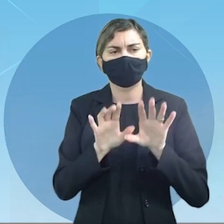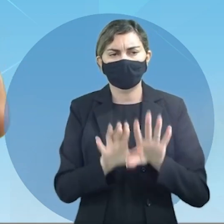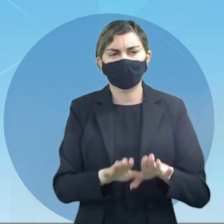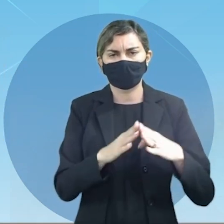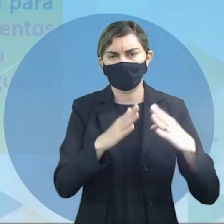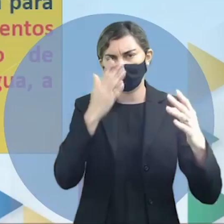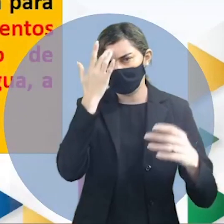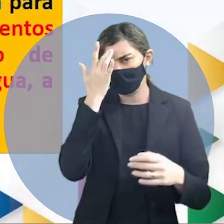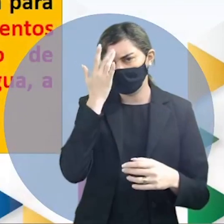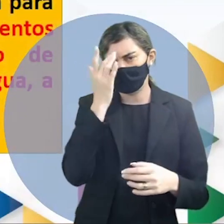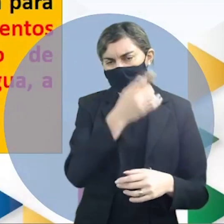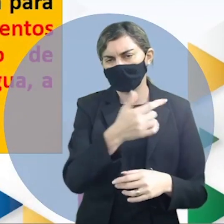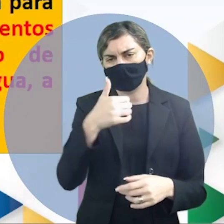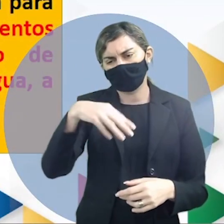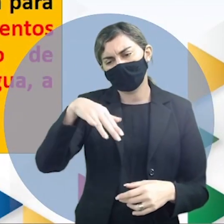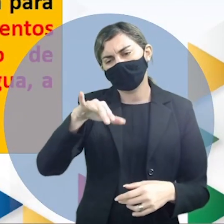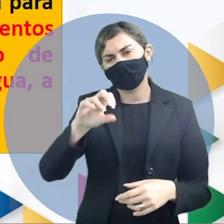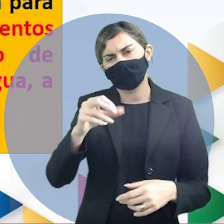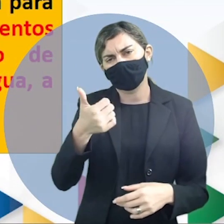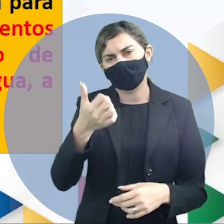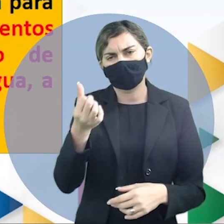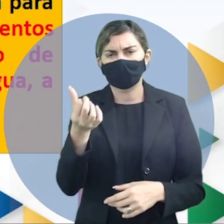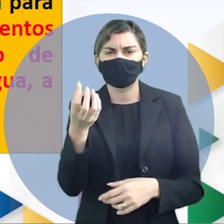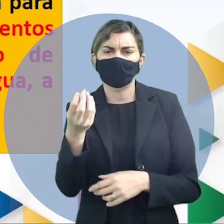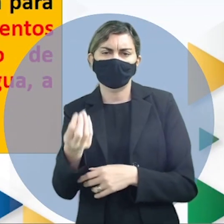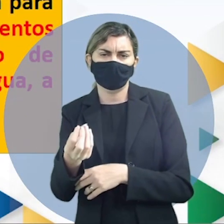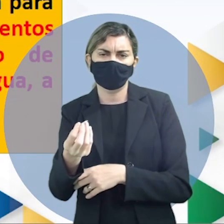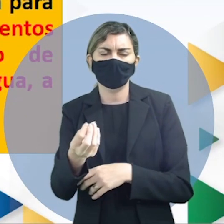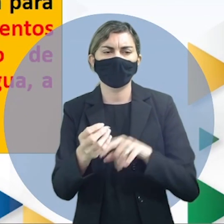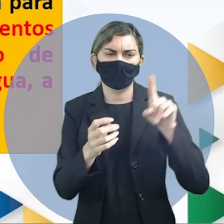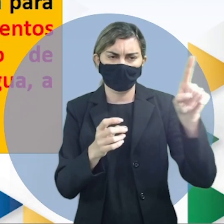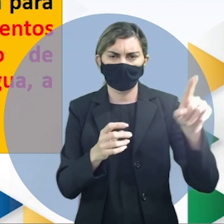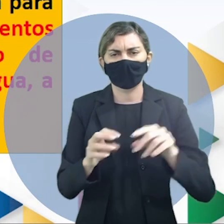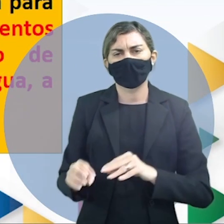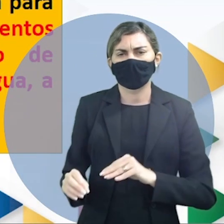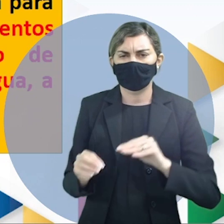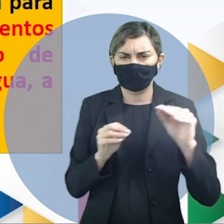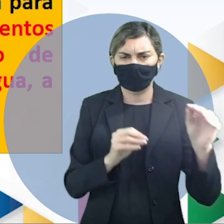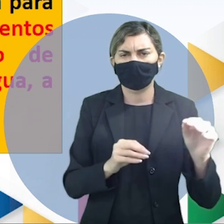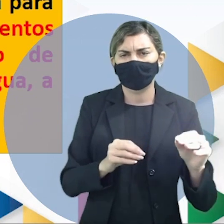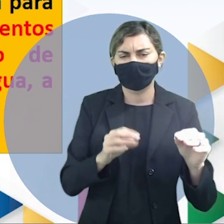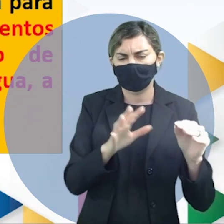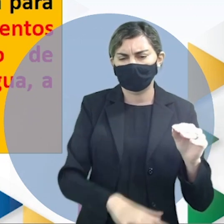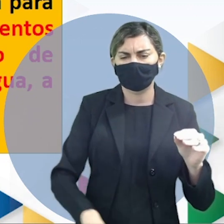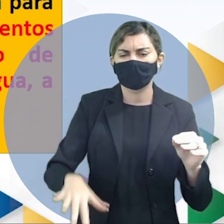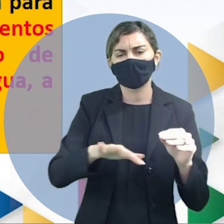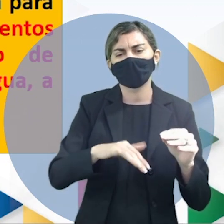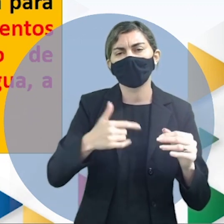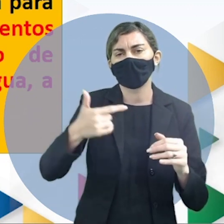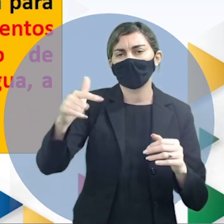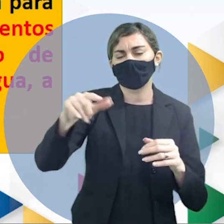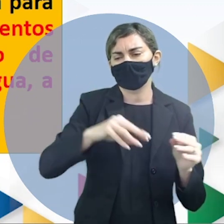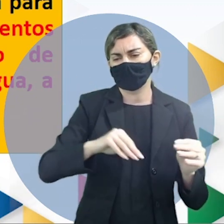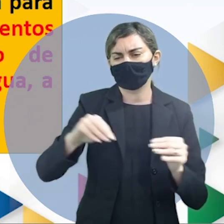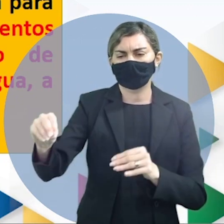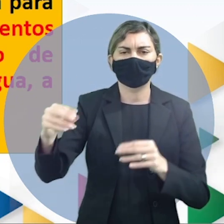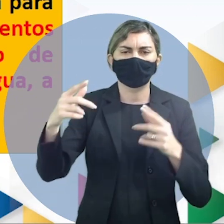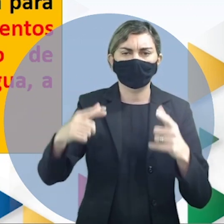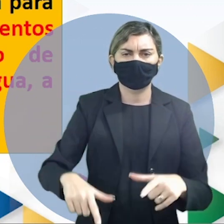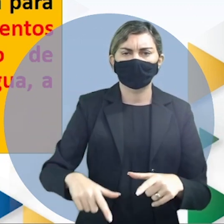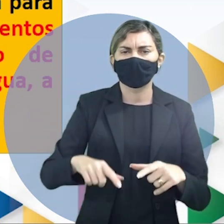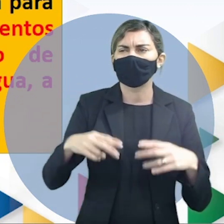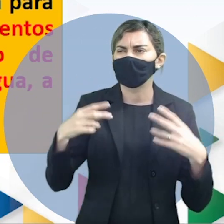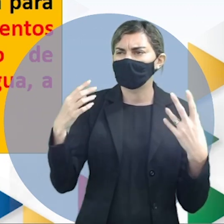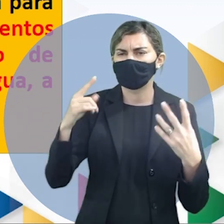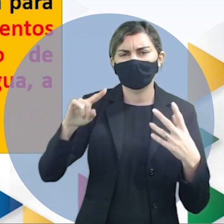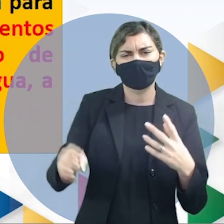acompanhem em maio de 60 ele se transfere definitivamente para a região para uma outra região desde então